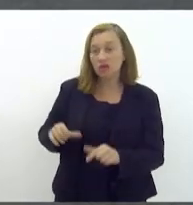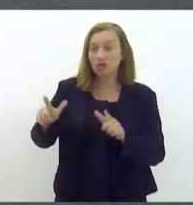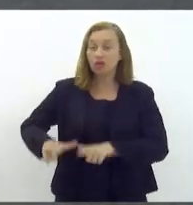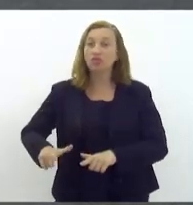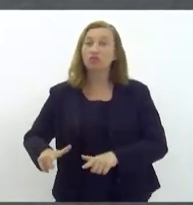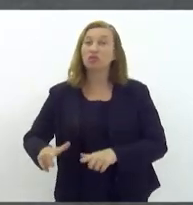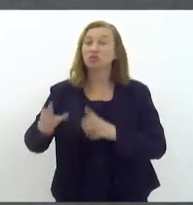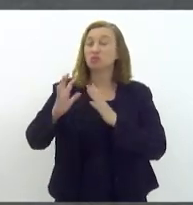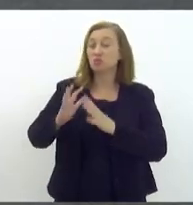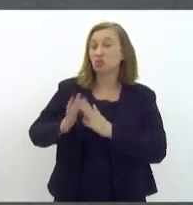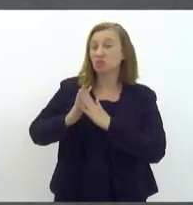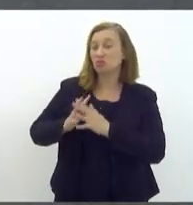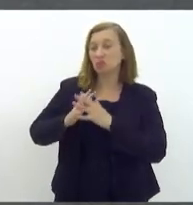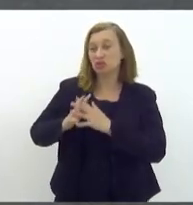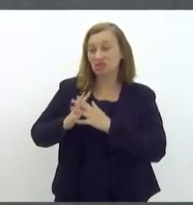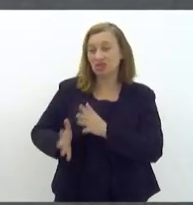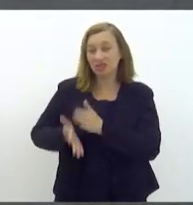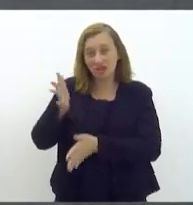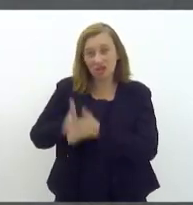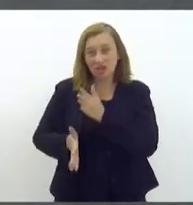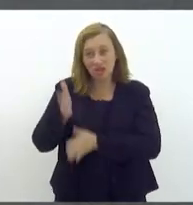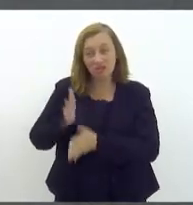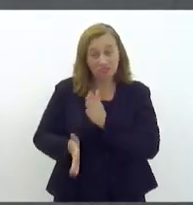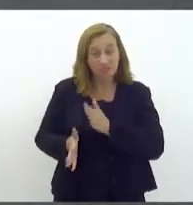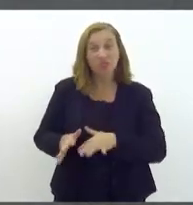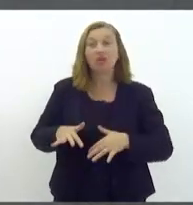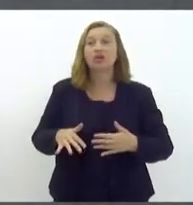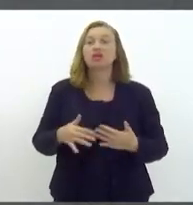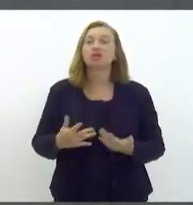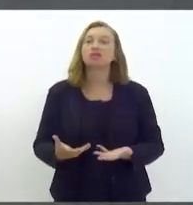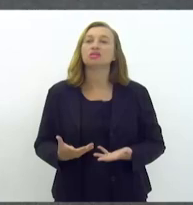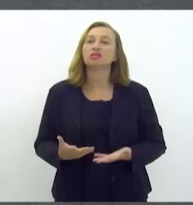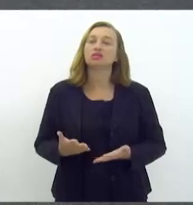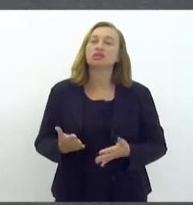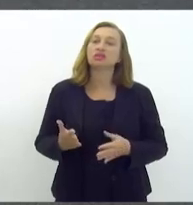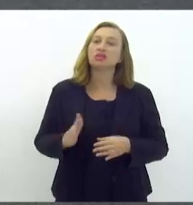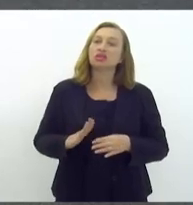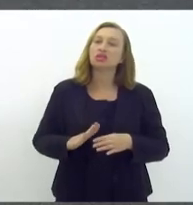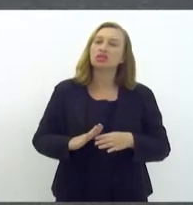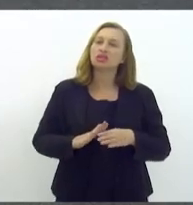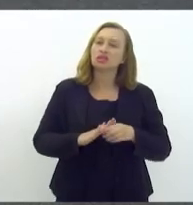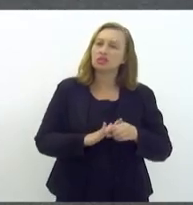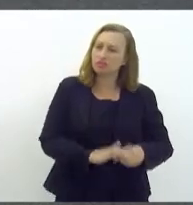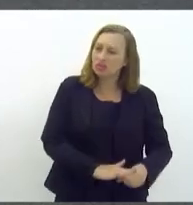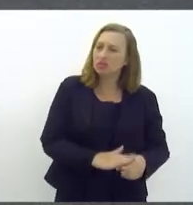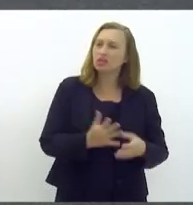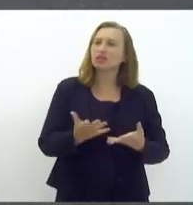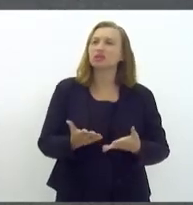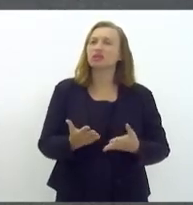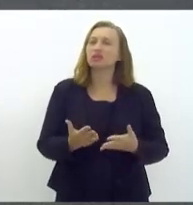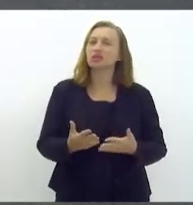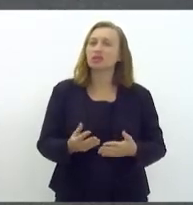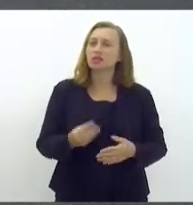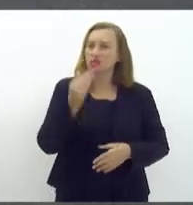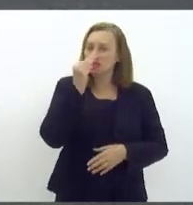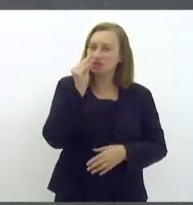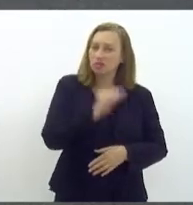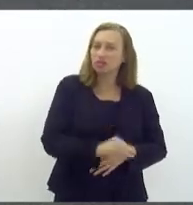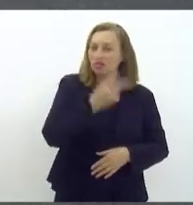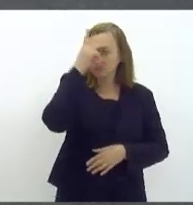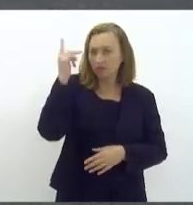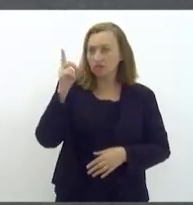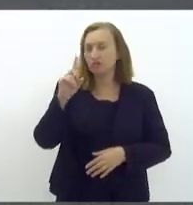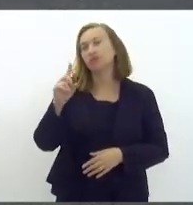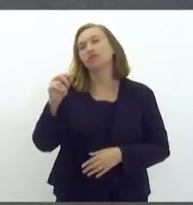conflagrado vítima inclusive da empreitada colonial que massifica que penaliza pessoas negras